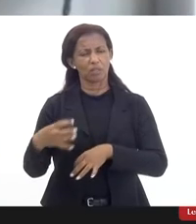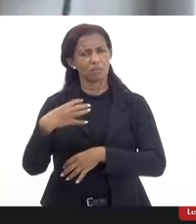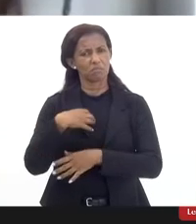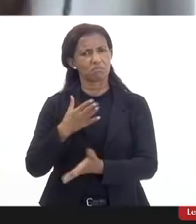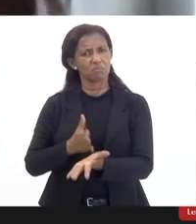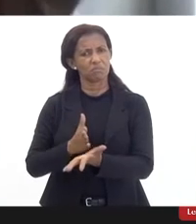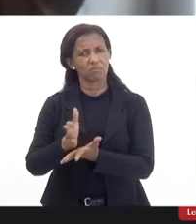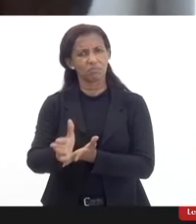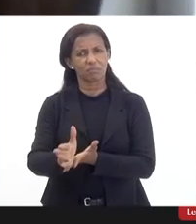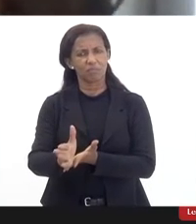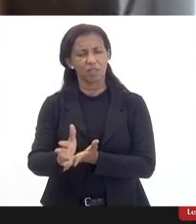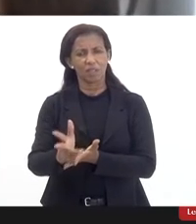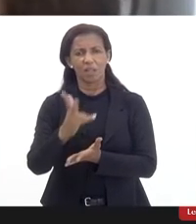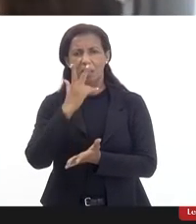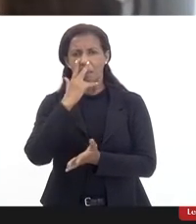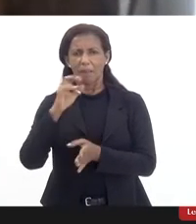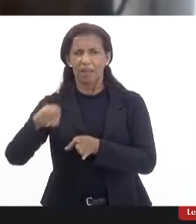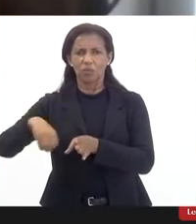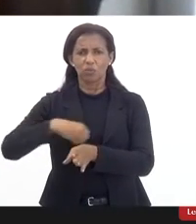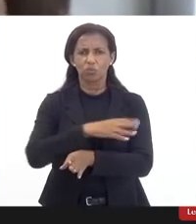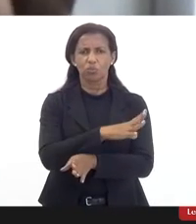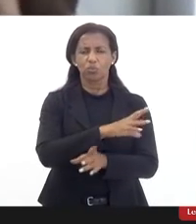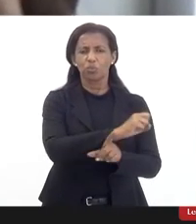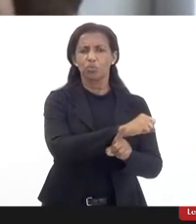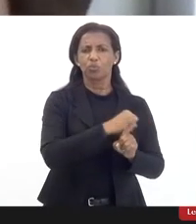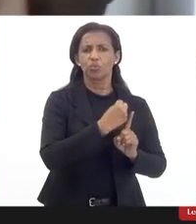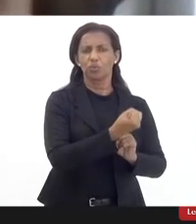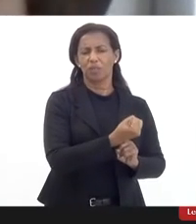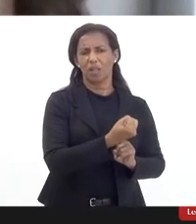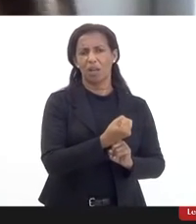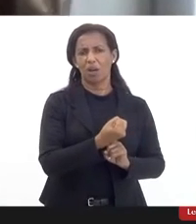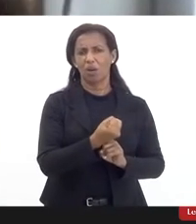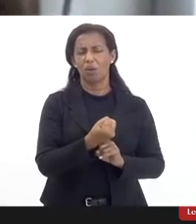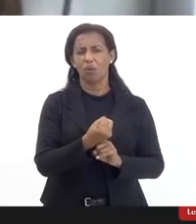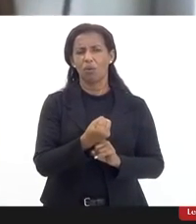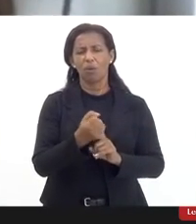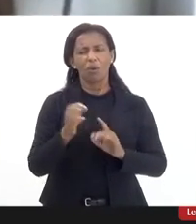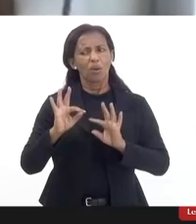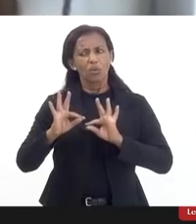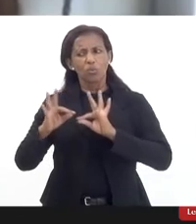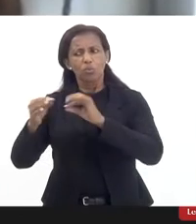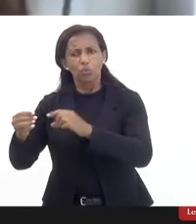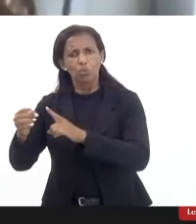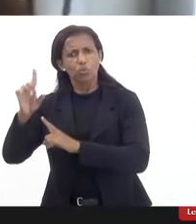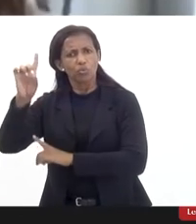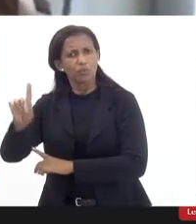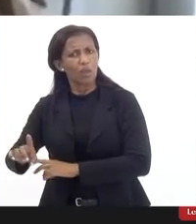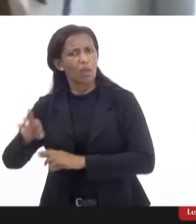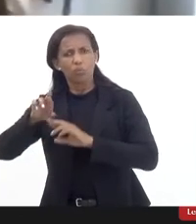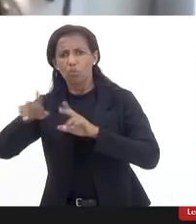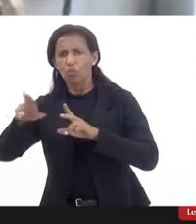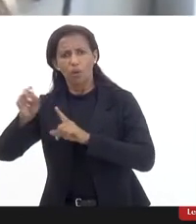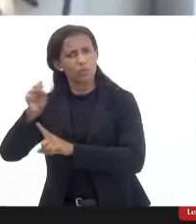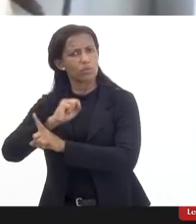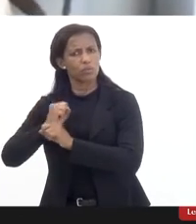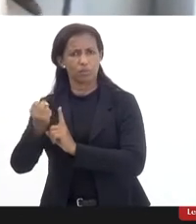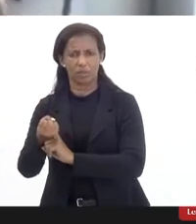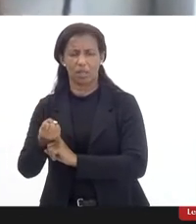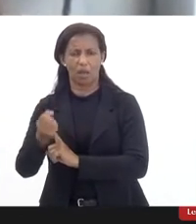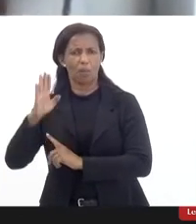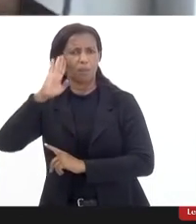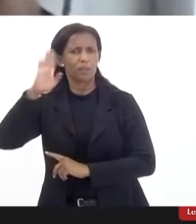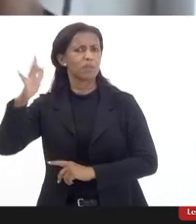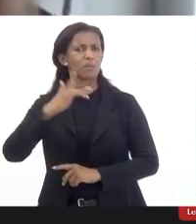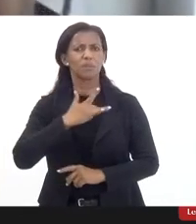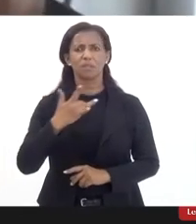se joga tudo para a área social nem tudo de deficiência é social principalmente saúde não